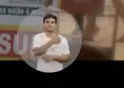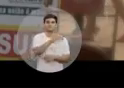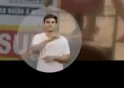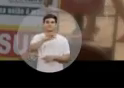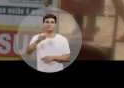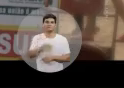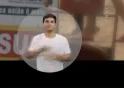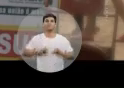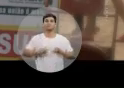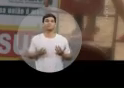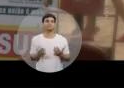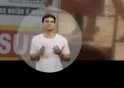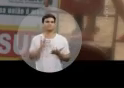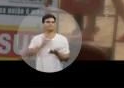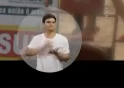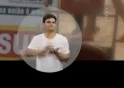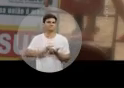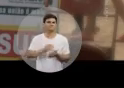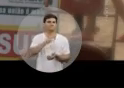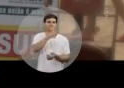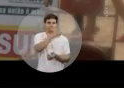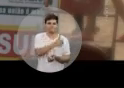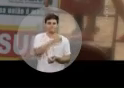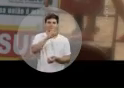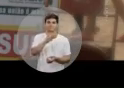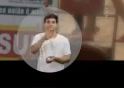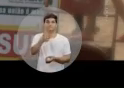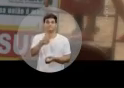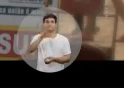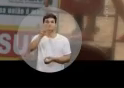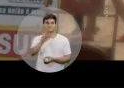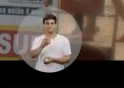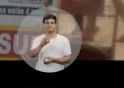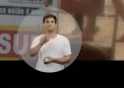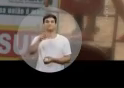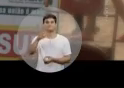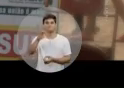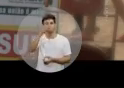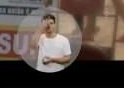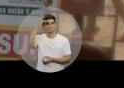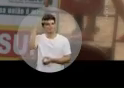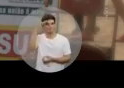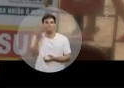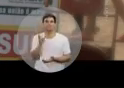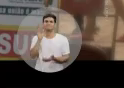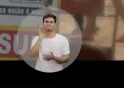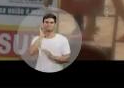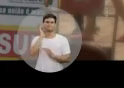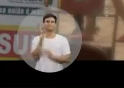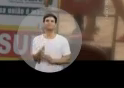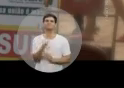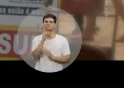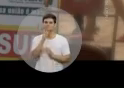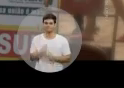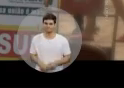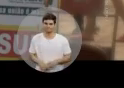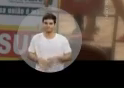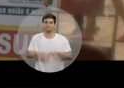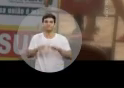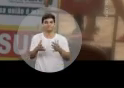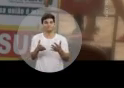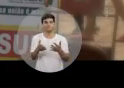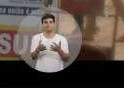100 mil pessoas sofrendo. Na verdade, 102.550 pessoas diretamente atingidas.